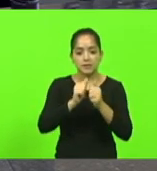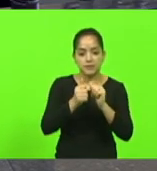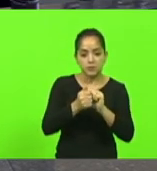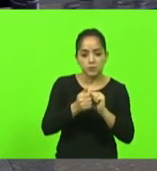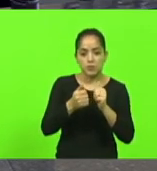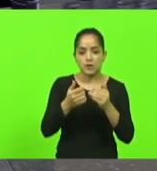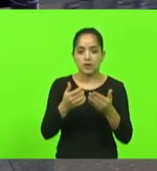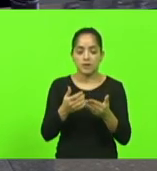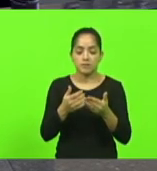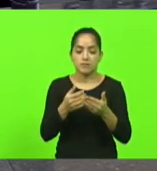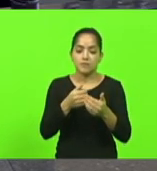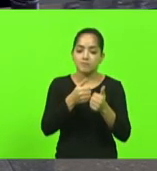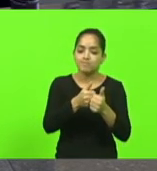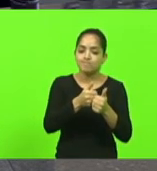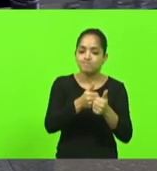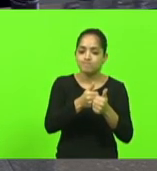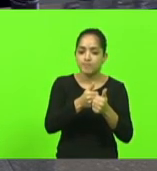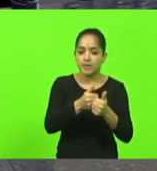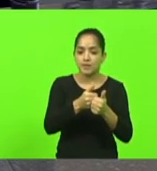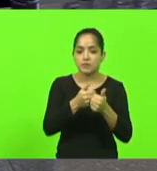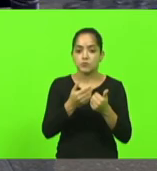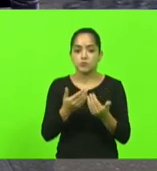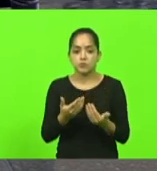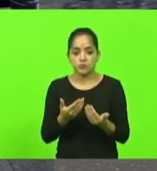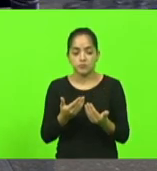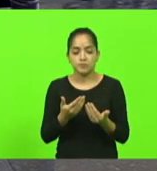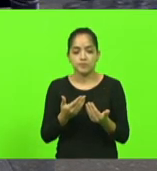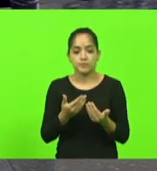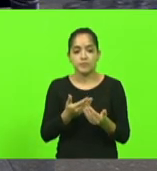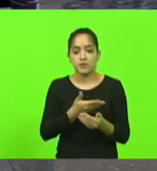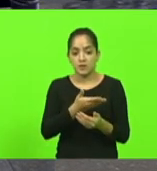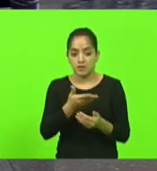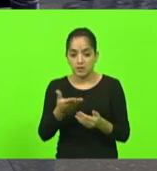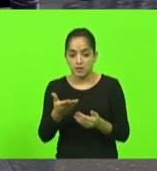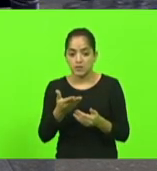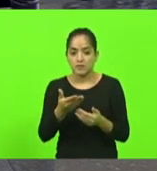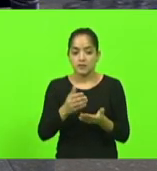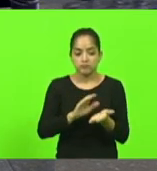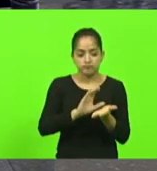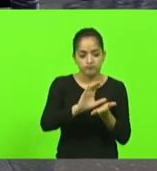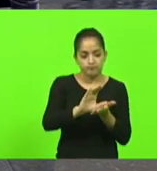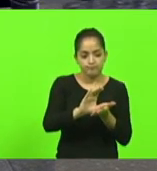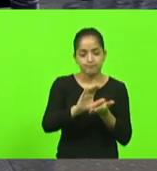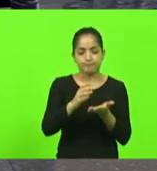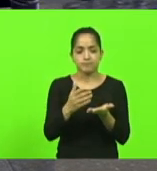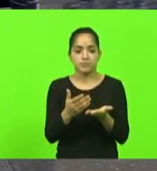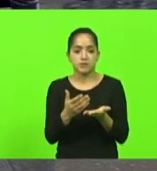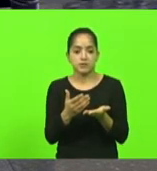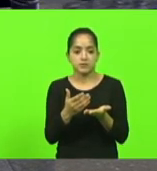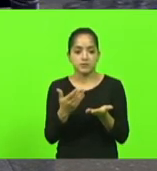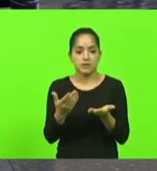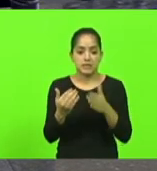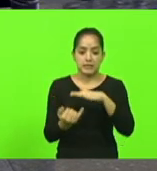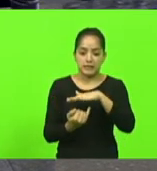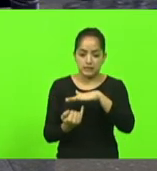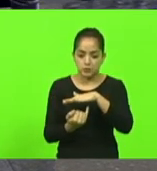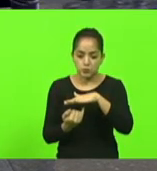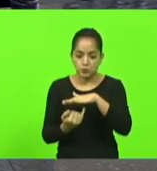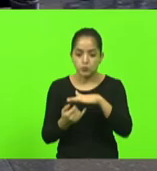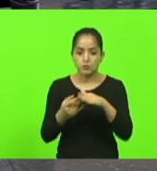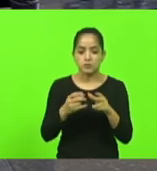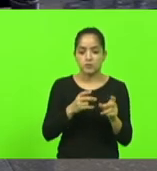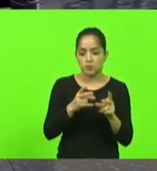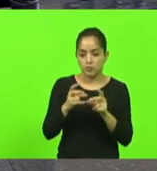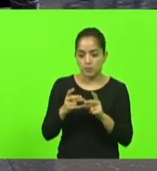perto do nosso investidor seja ele na indústria no comércio